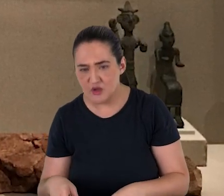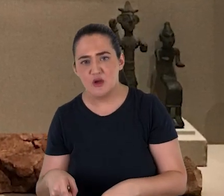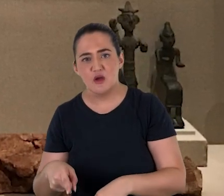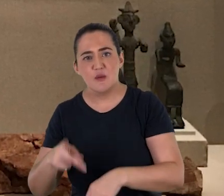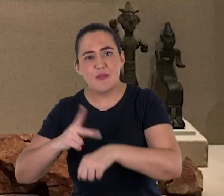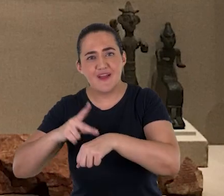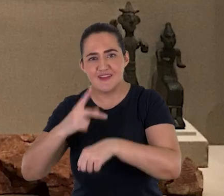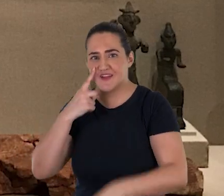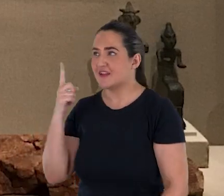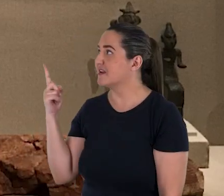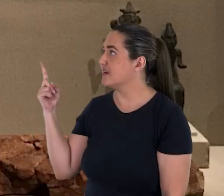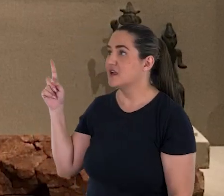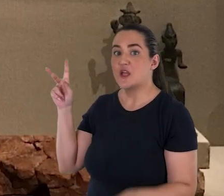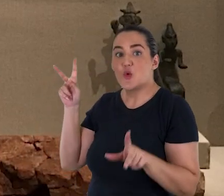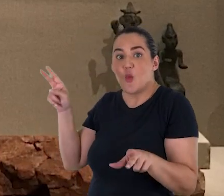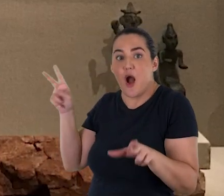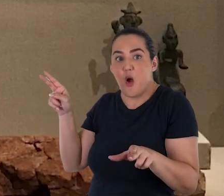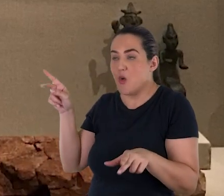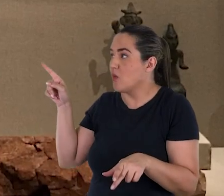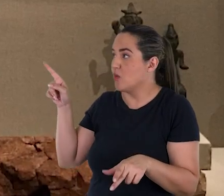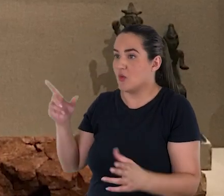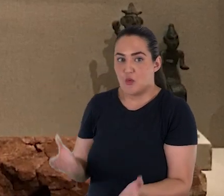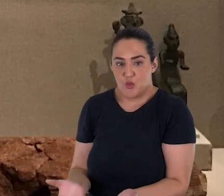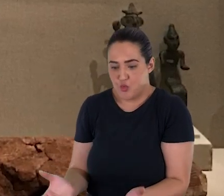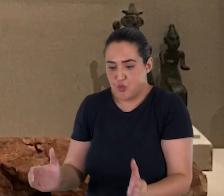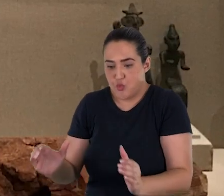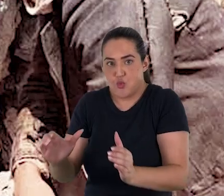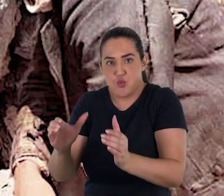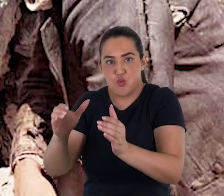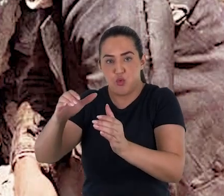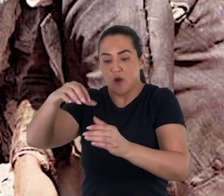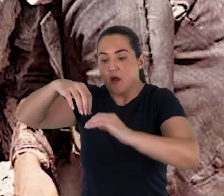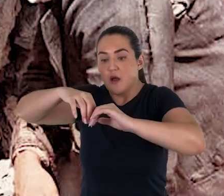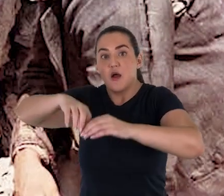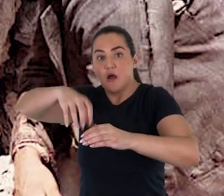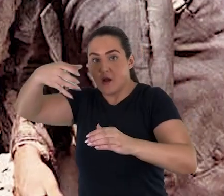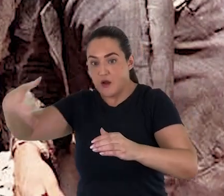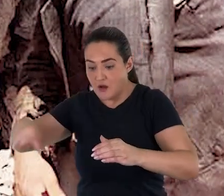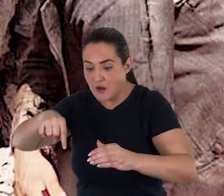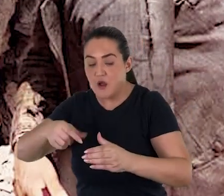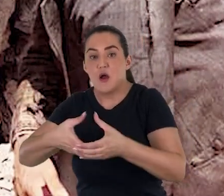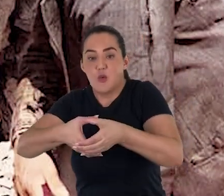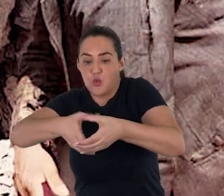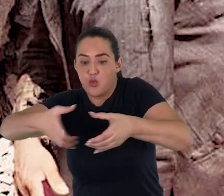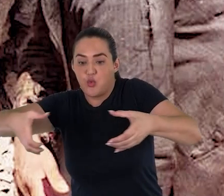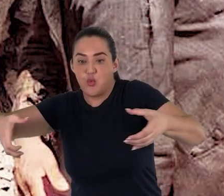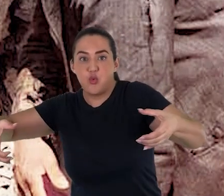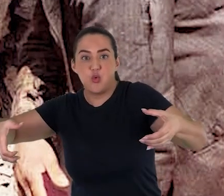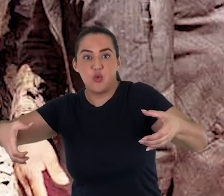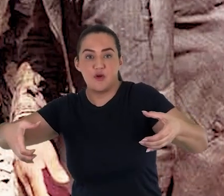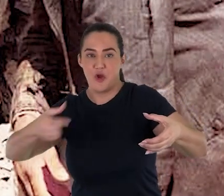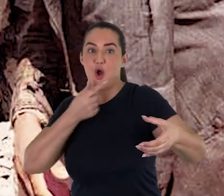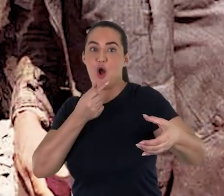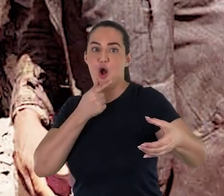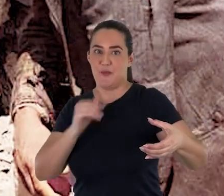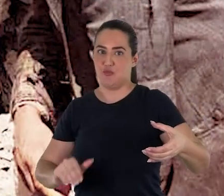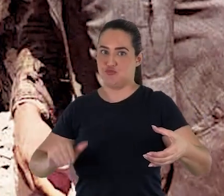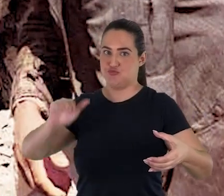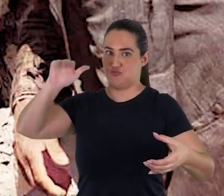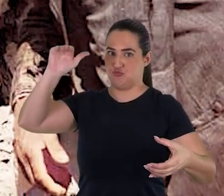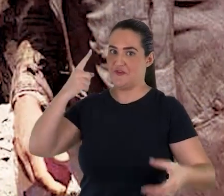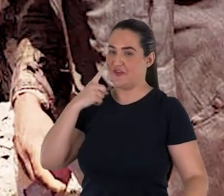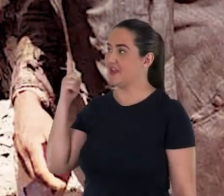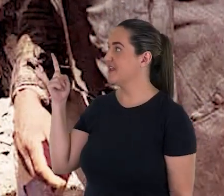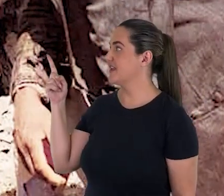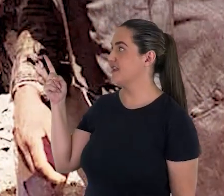como estes, cheios de rolos de couro com antigas escrituras. Aqui você tem esse garotinho, Mohamed El-Dib, agora